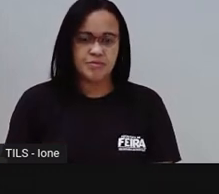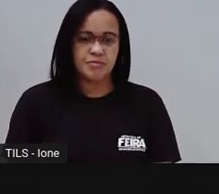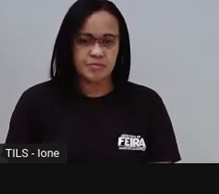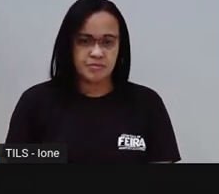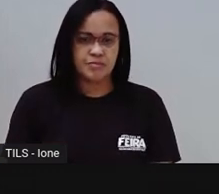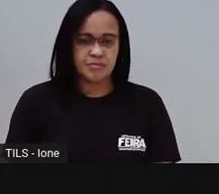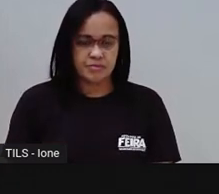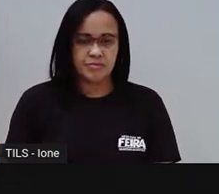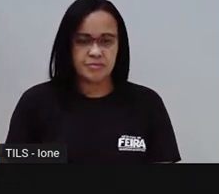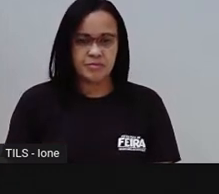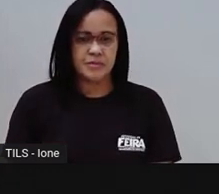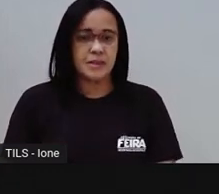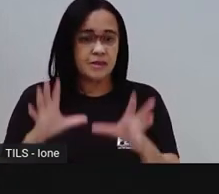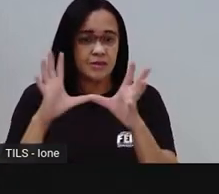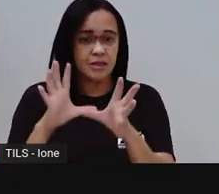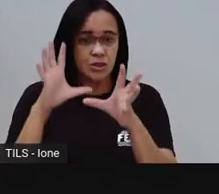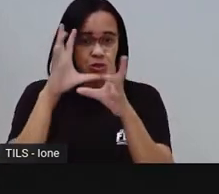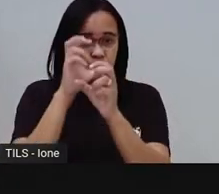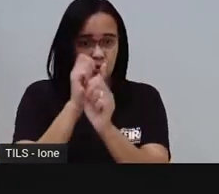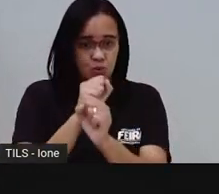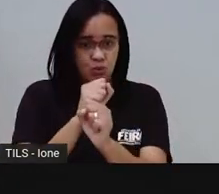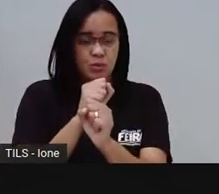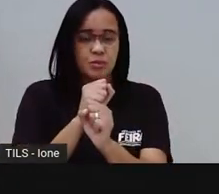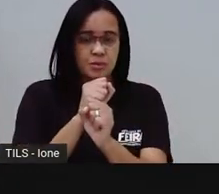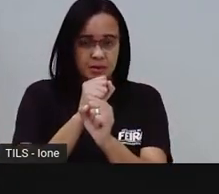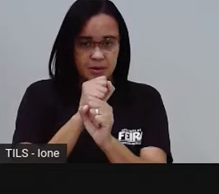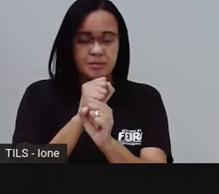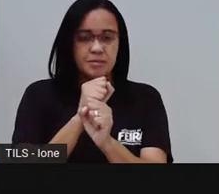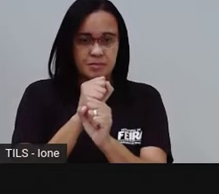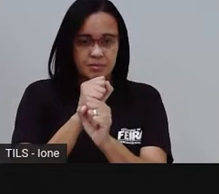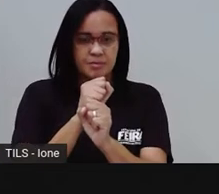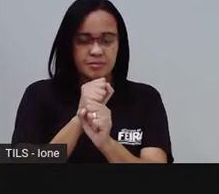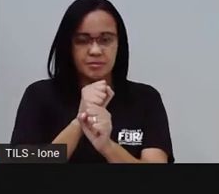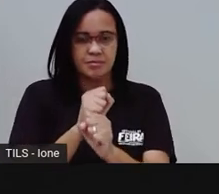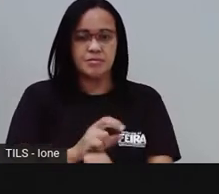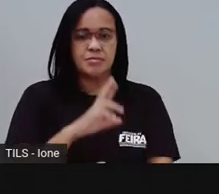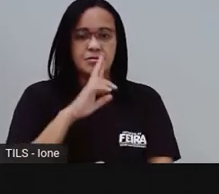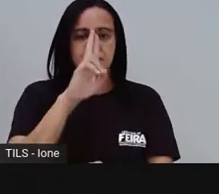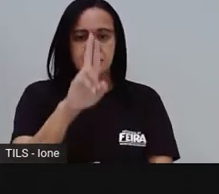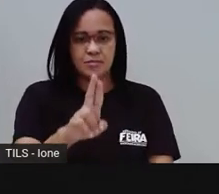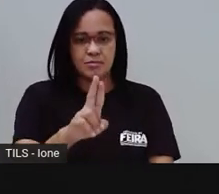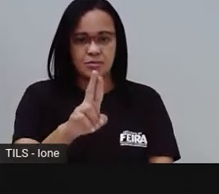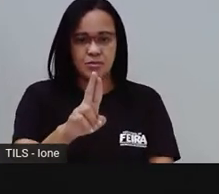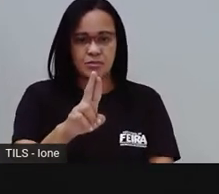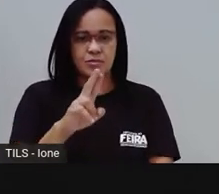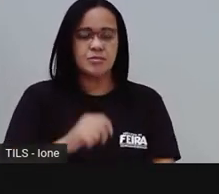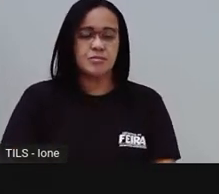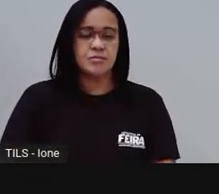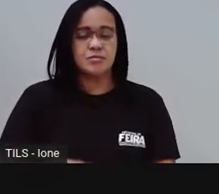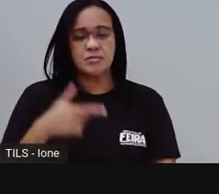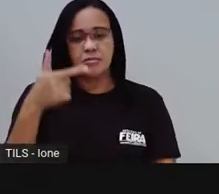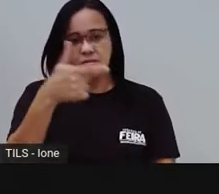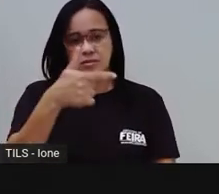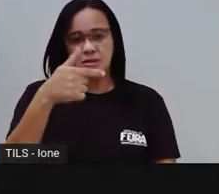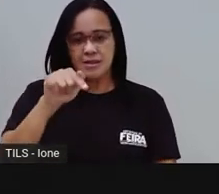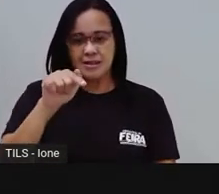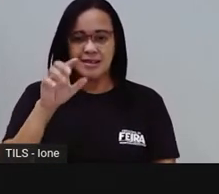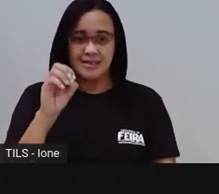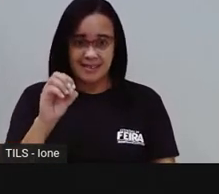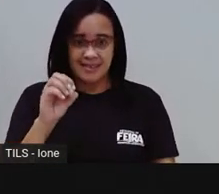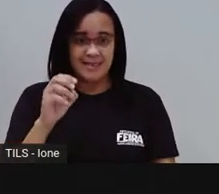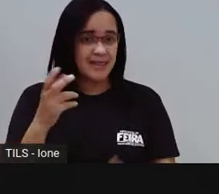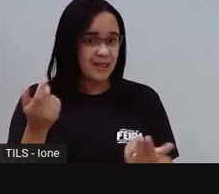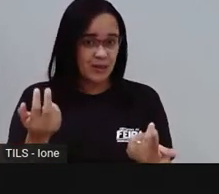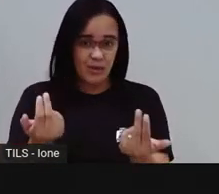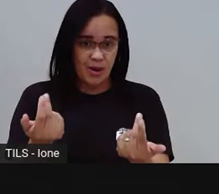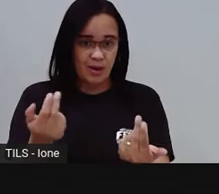embaixo. Então, eu vou somar esses dois e vai dar o quê? O mesmo resultado. 270. A letra não ficou linda, né?